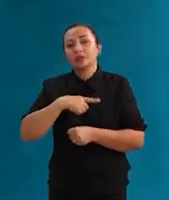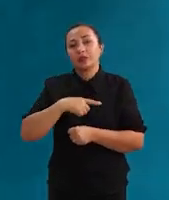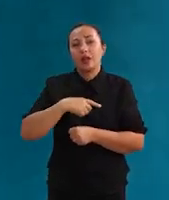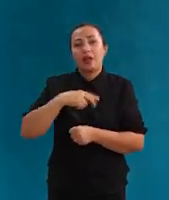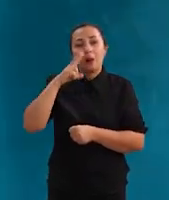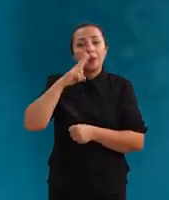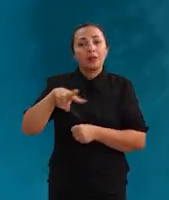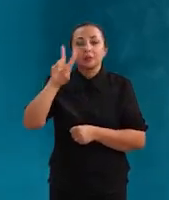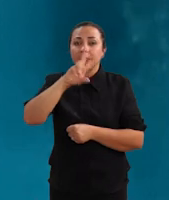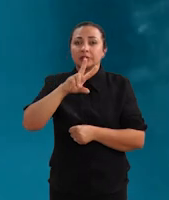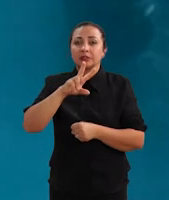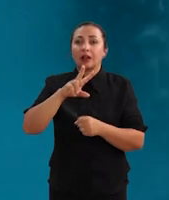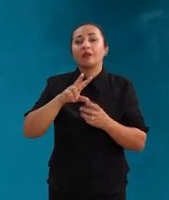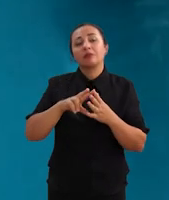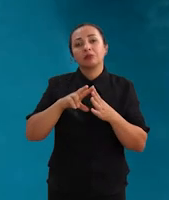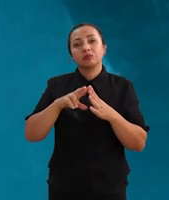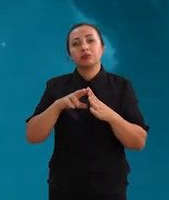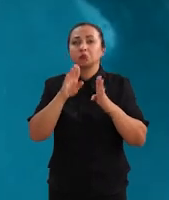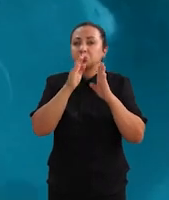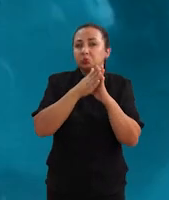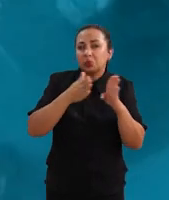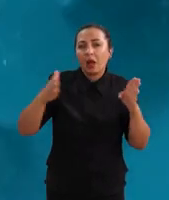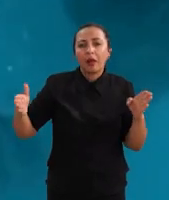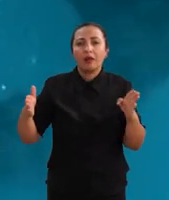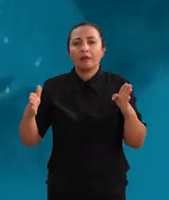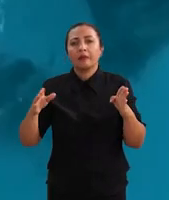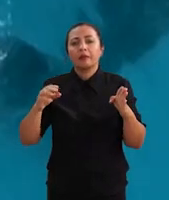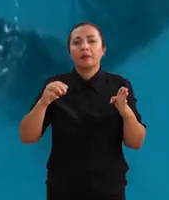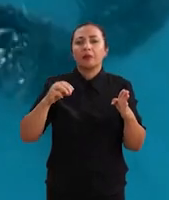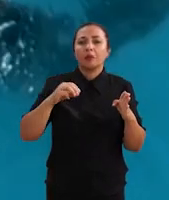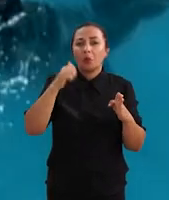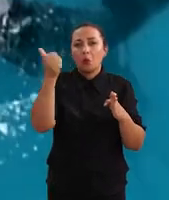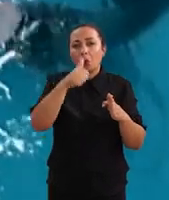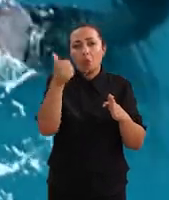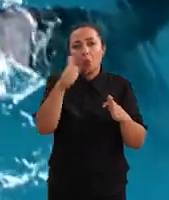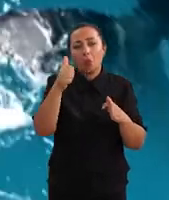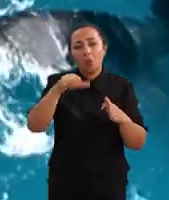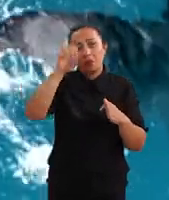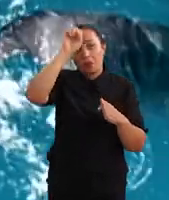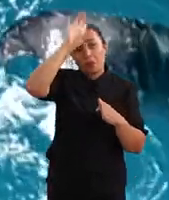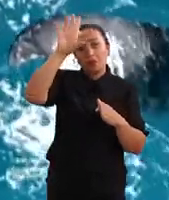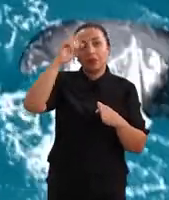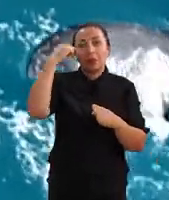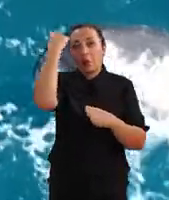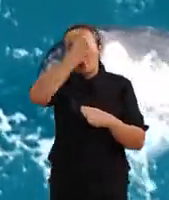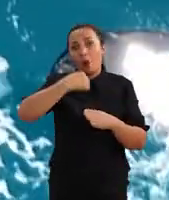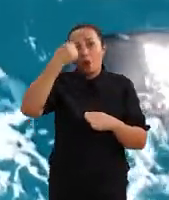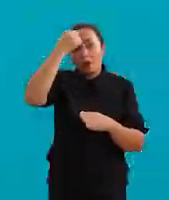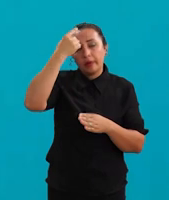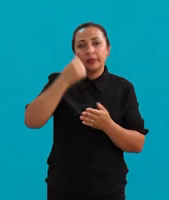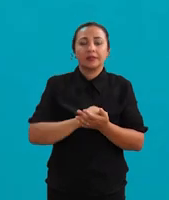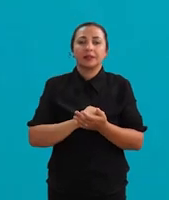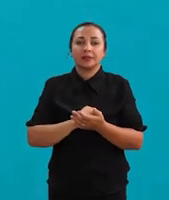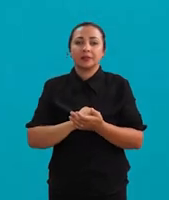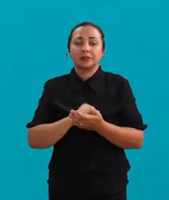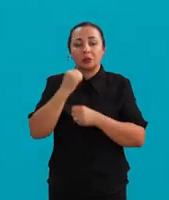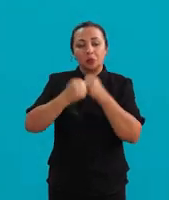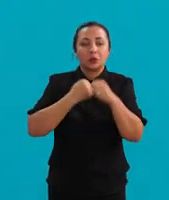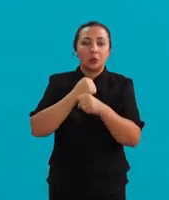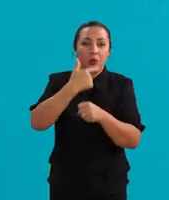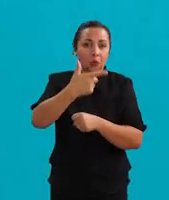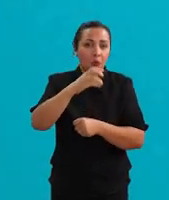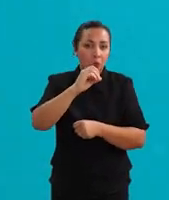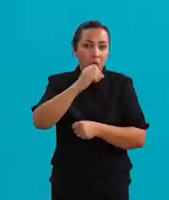de baleias observadas durante a temporada em torno de 11 baleias por hora. Em 2014, tem sido o ano que a gente tinha visto